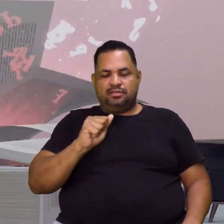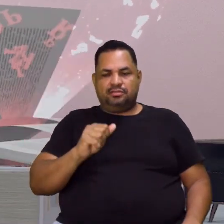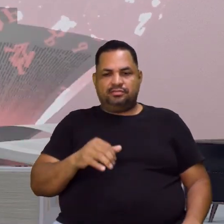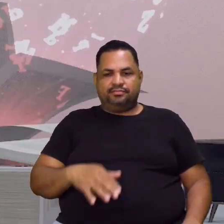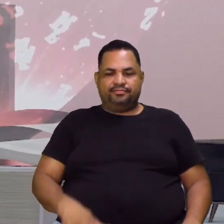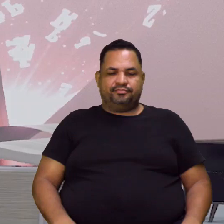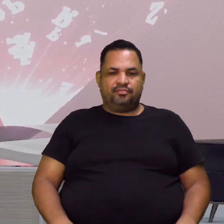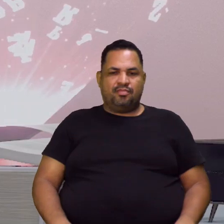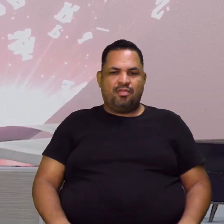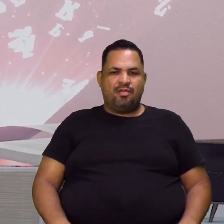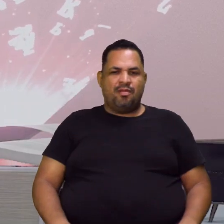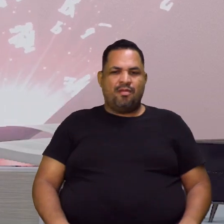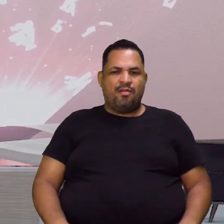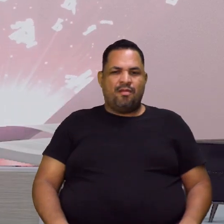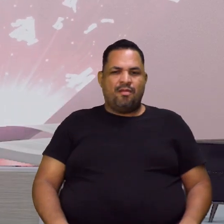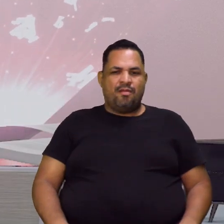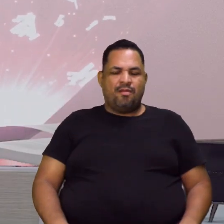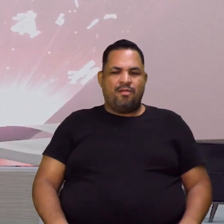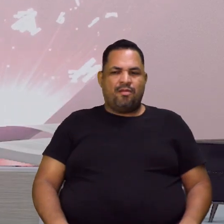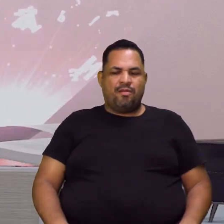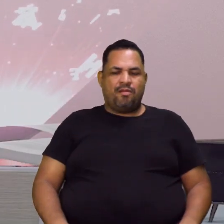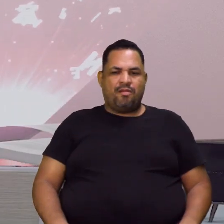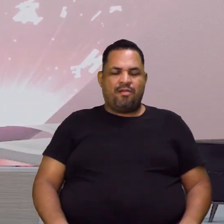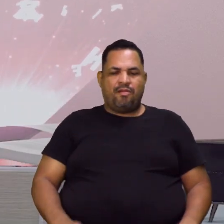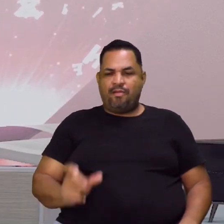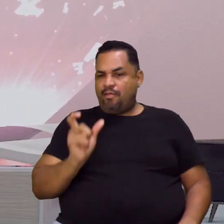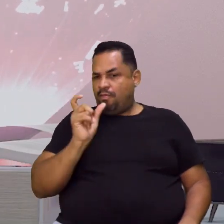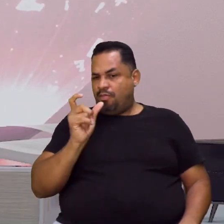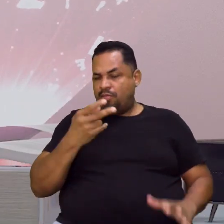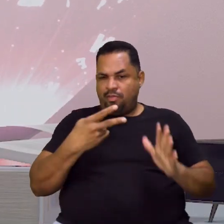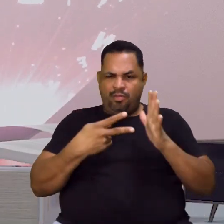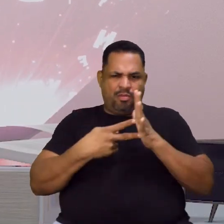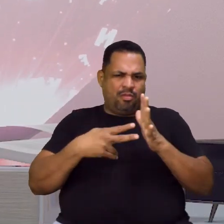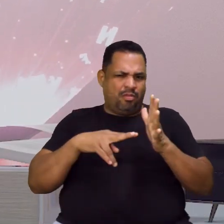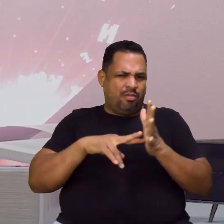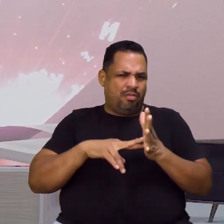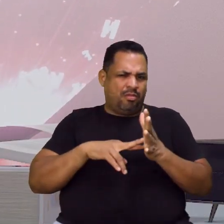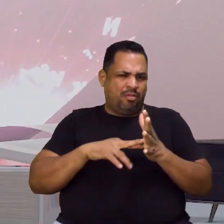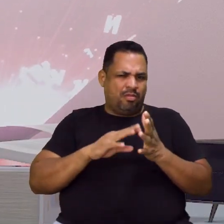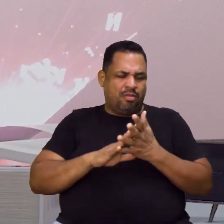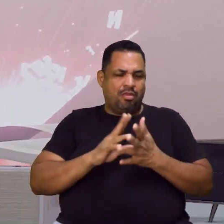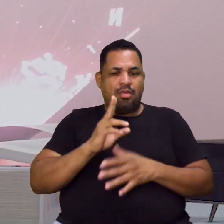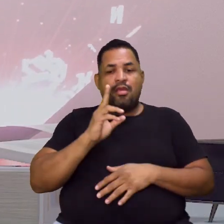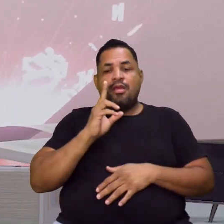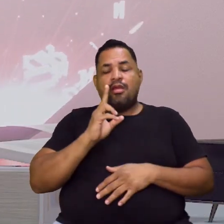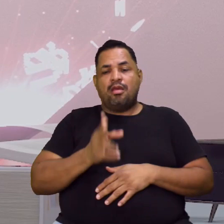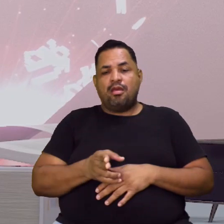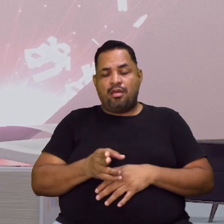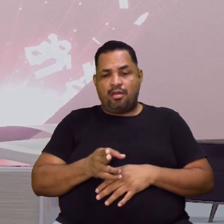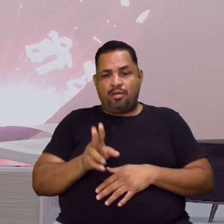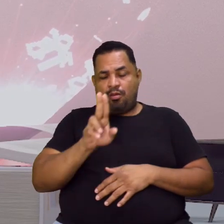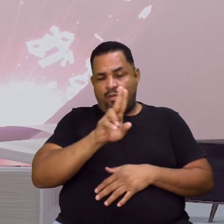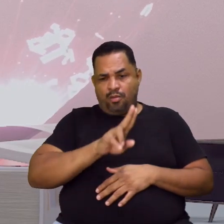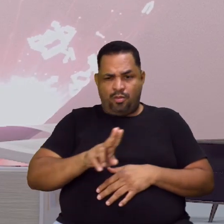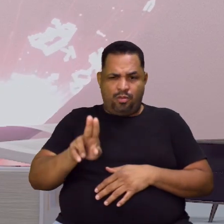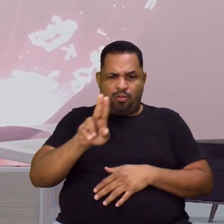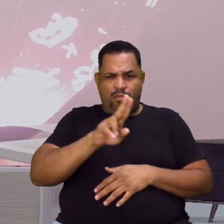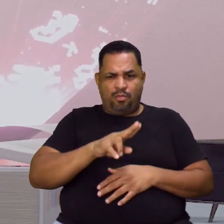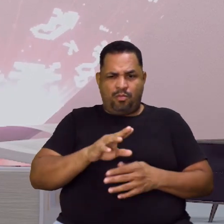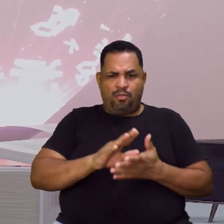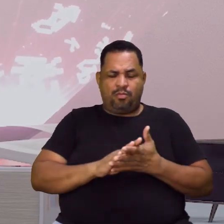Exausta. Olha só. Então, palavras com sentidos semelhantes, eu vou usar o quê?